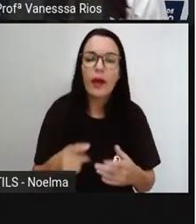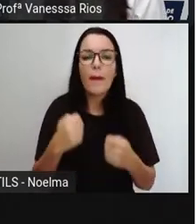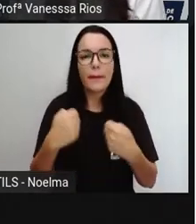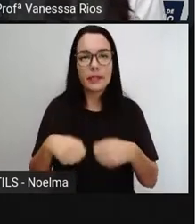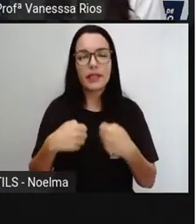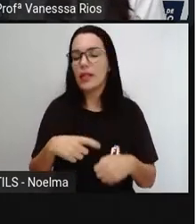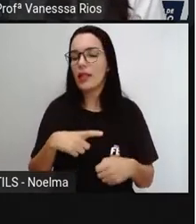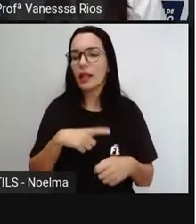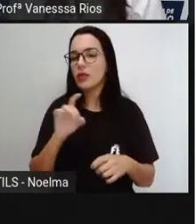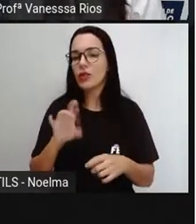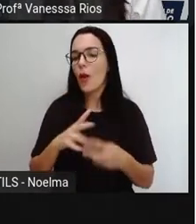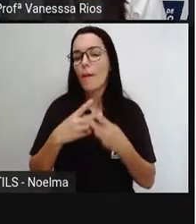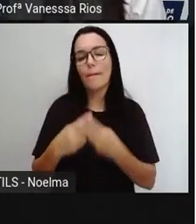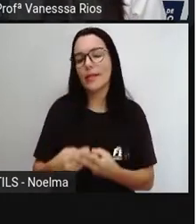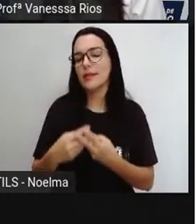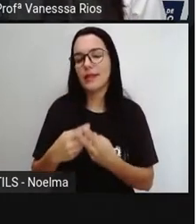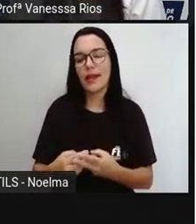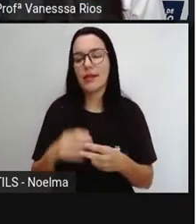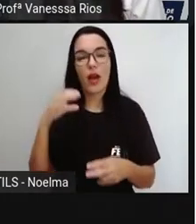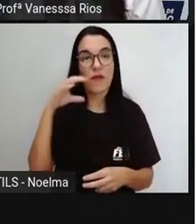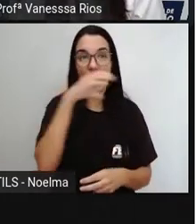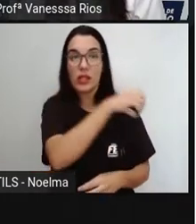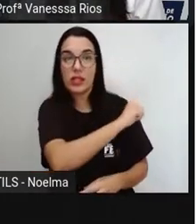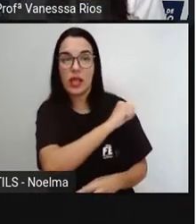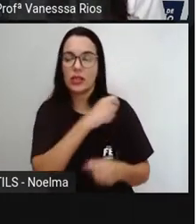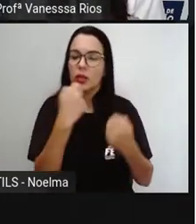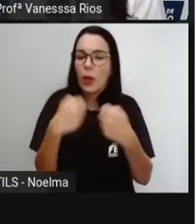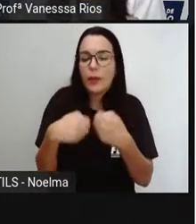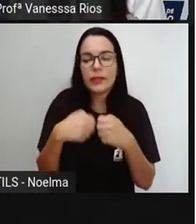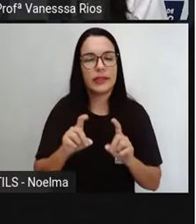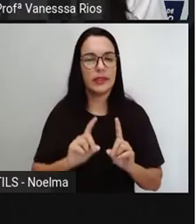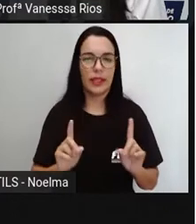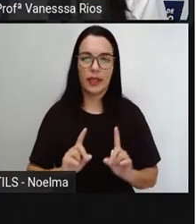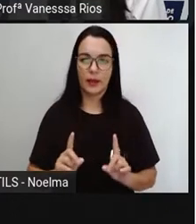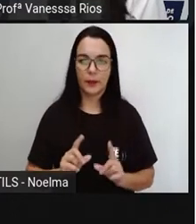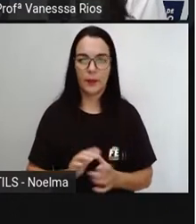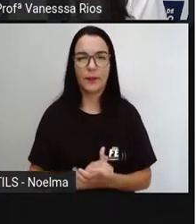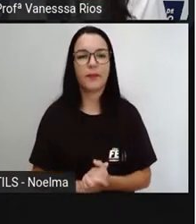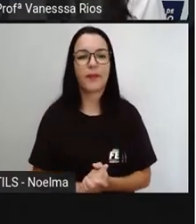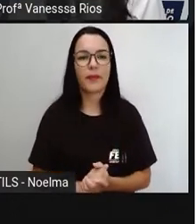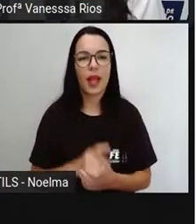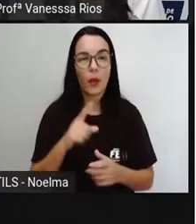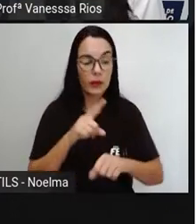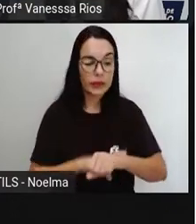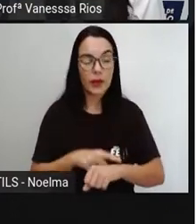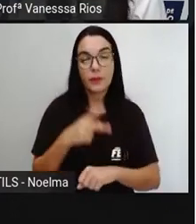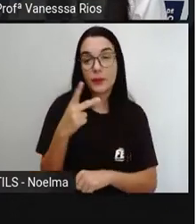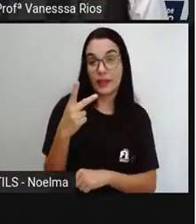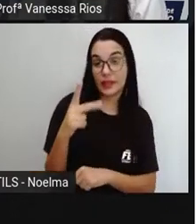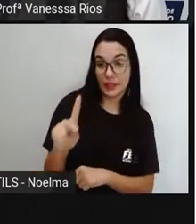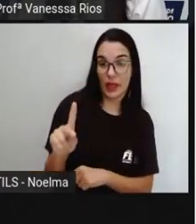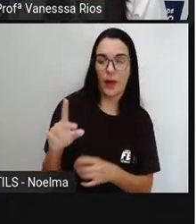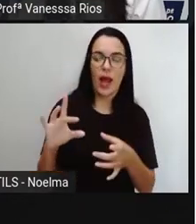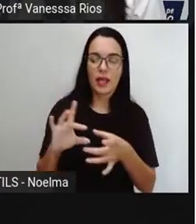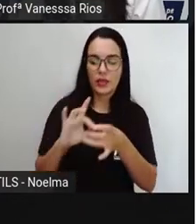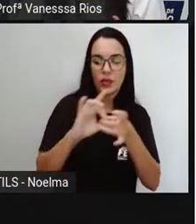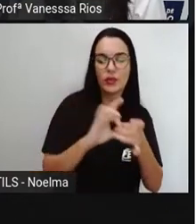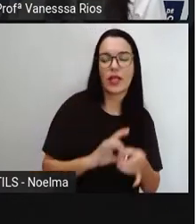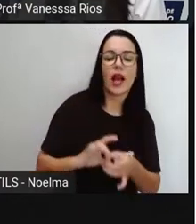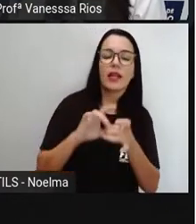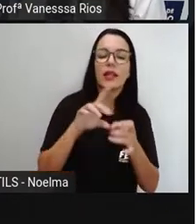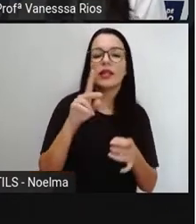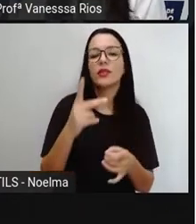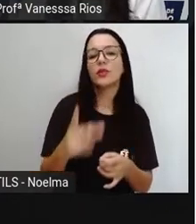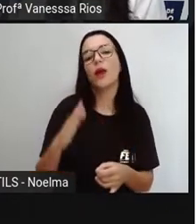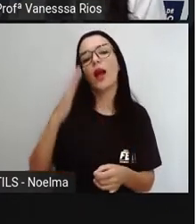determinado parágrafo ou página, isso aí não tem problema, não é? A velocidade, ela tem que estar, na verdade, associada à